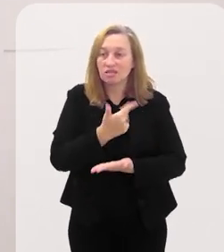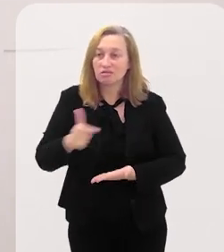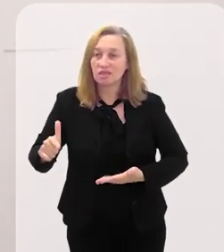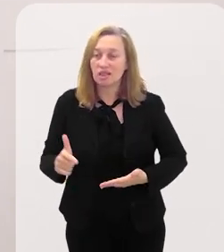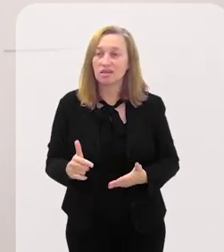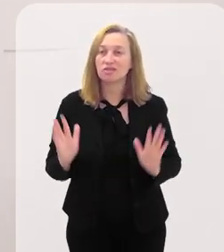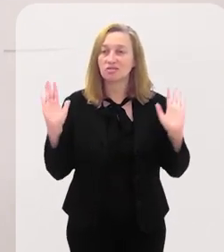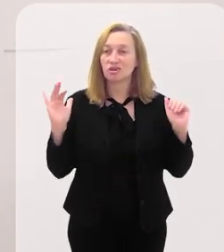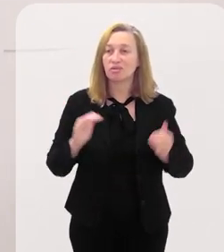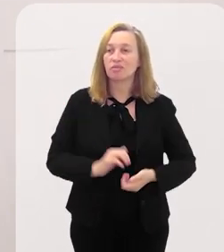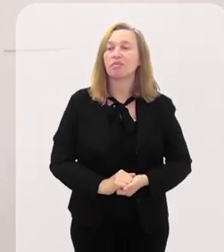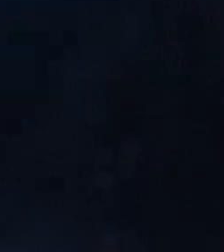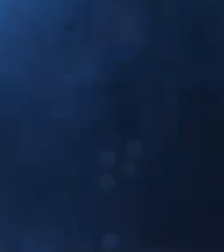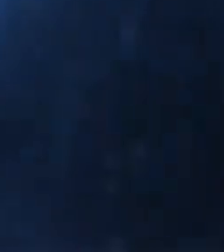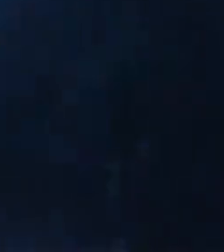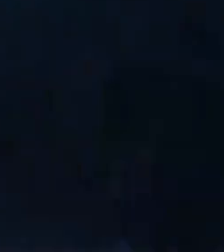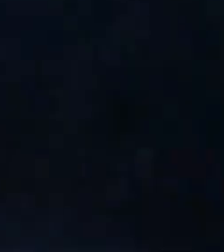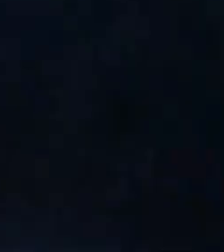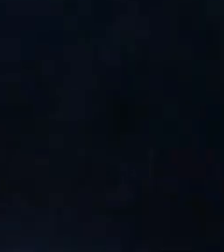Sem Fronteiras. Até a próxima.